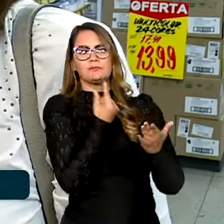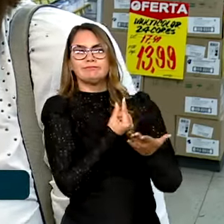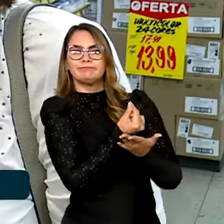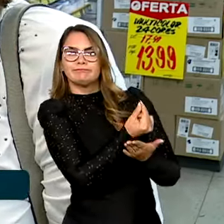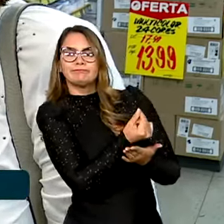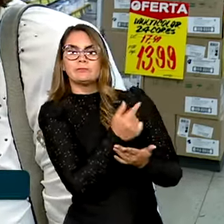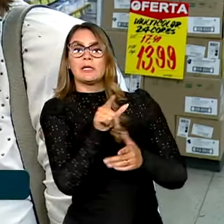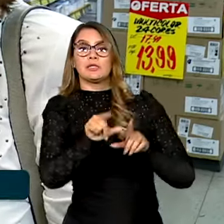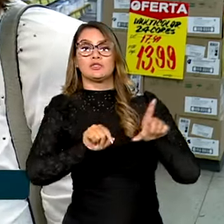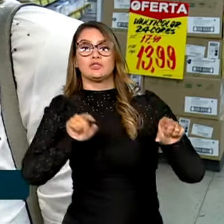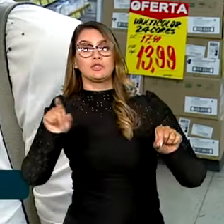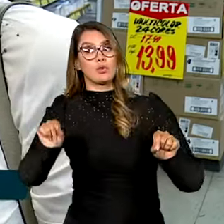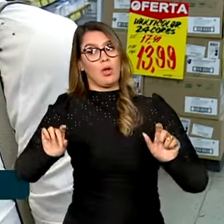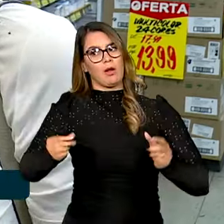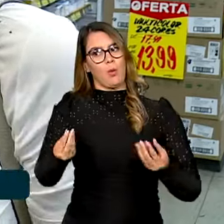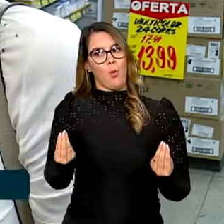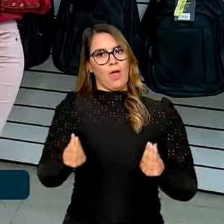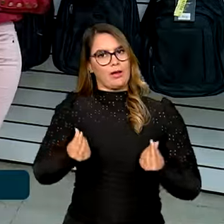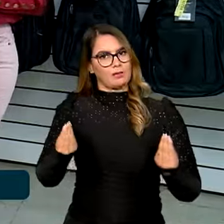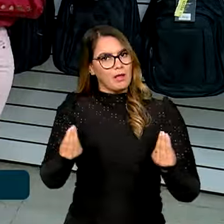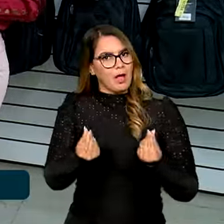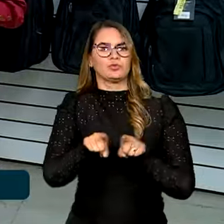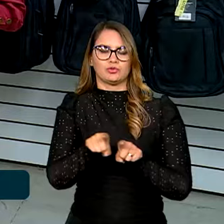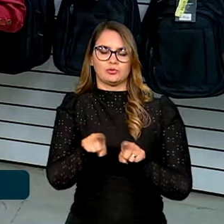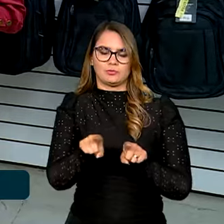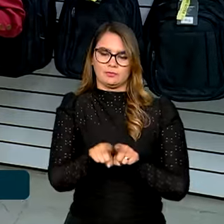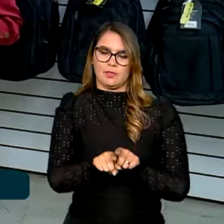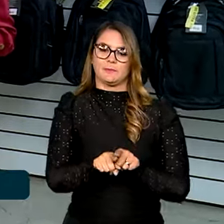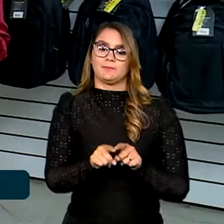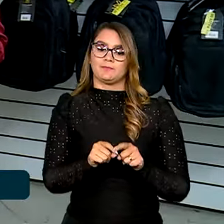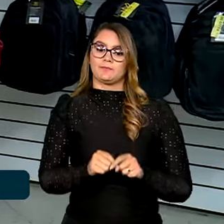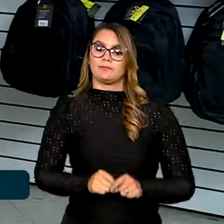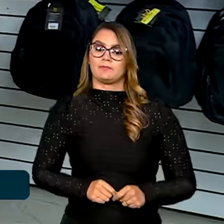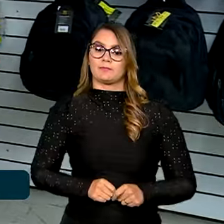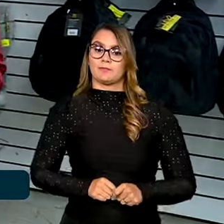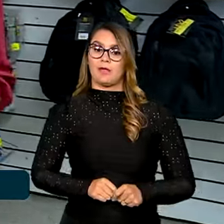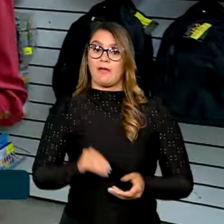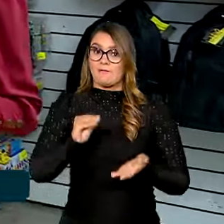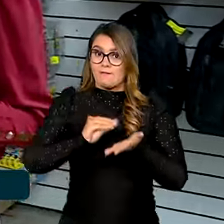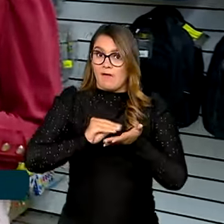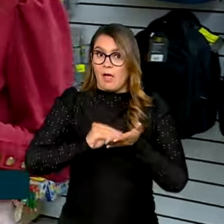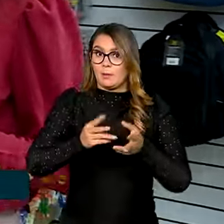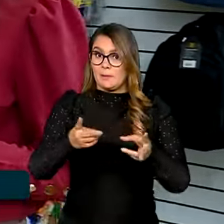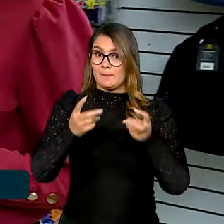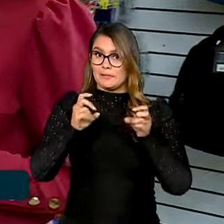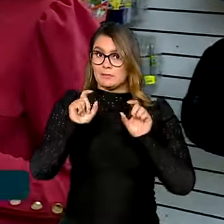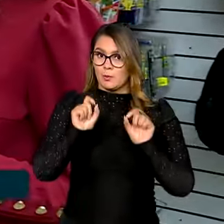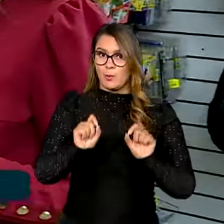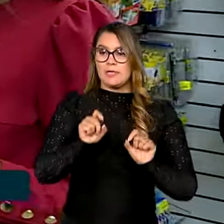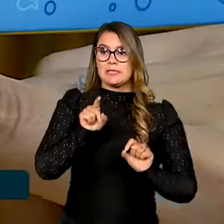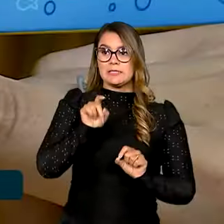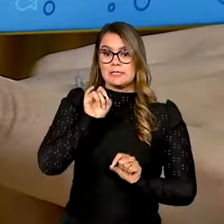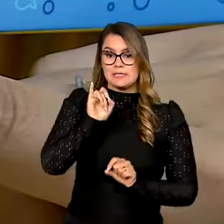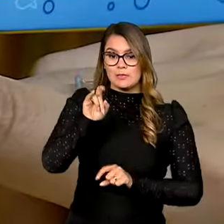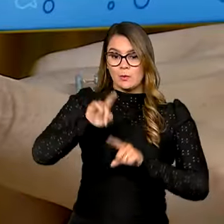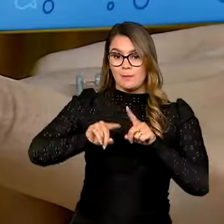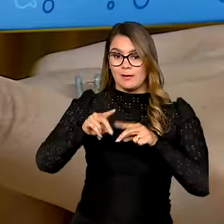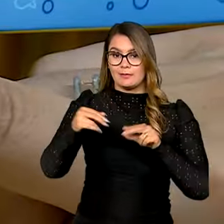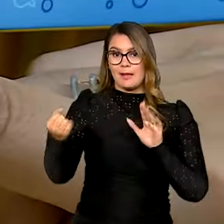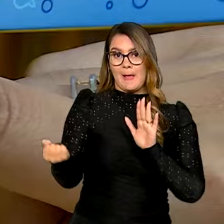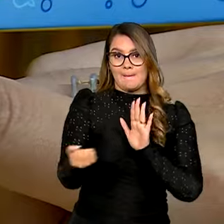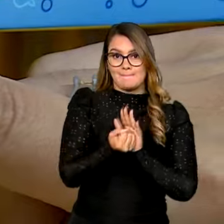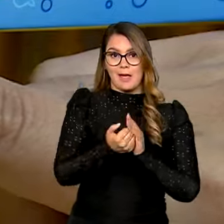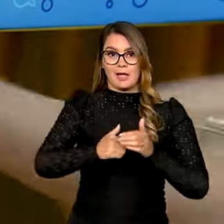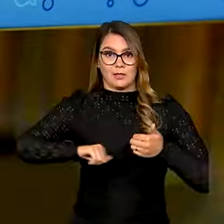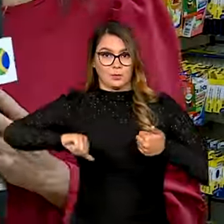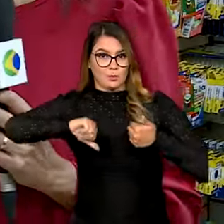escolhe de acordo com a qualidade também do material. Uma coisa que muita gente não observa é se o produto tem esse selo aqui, que é o selo do